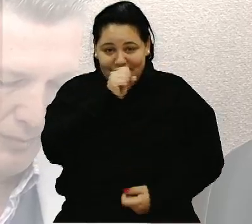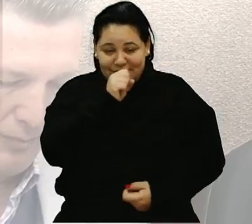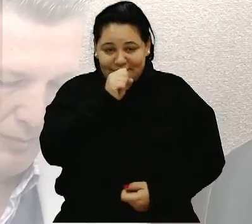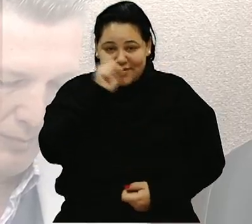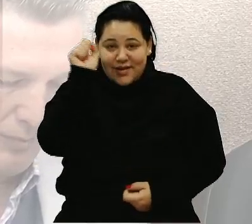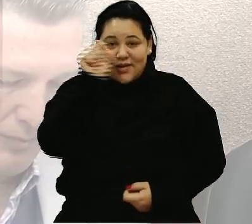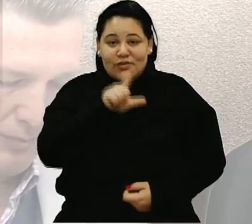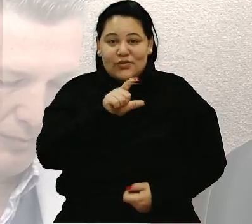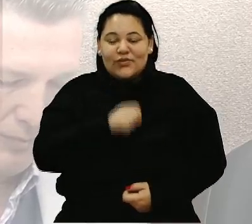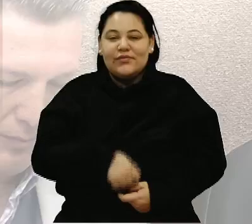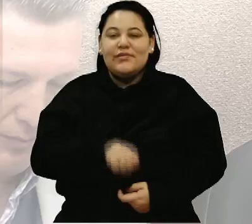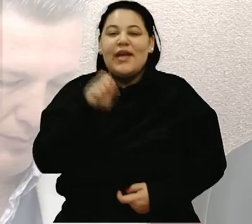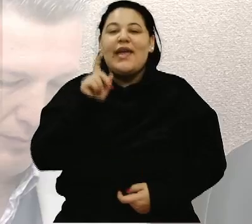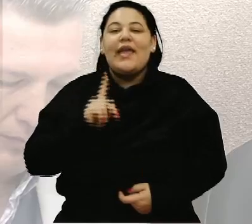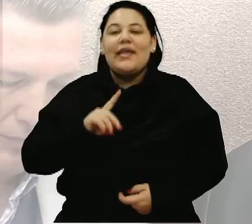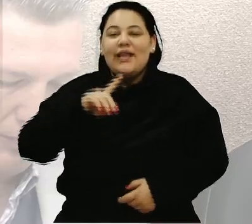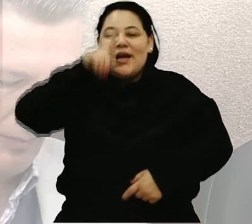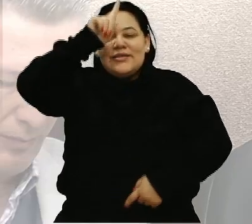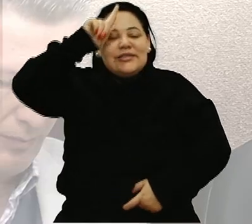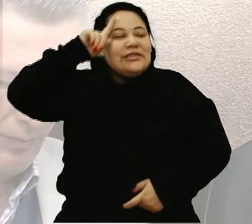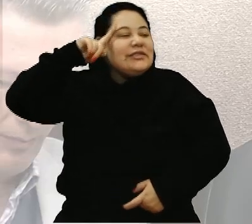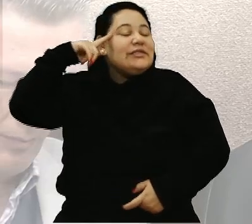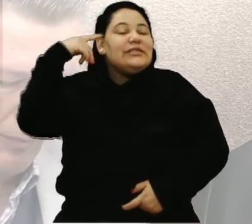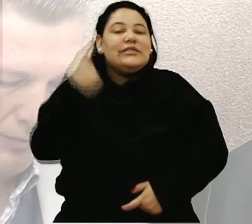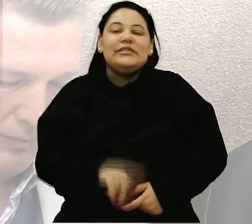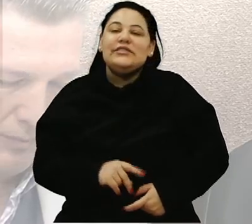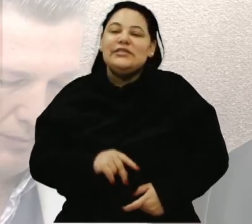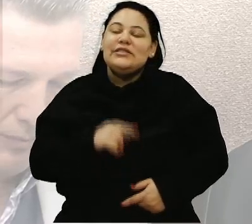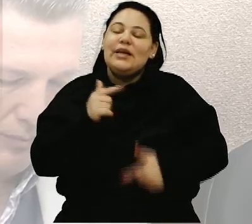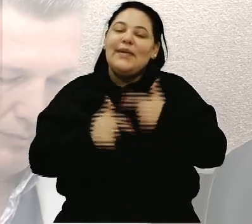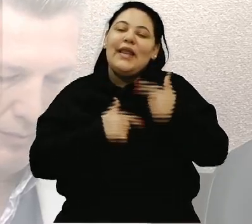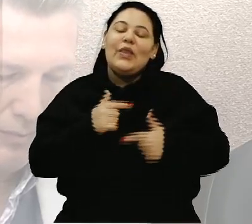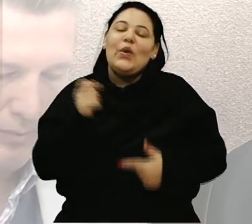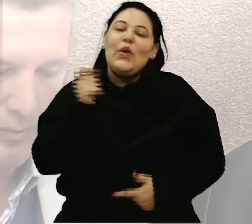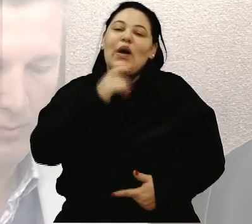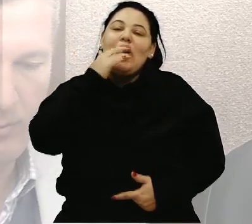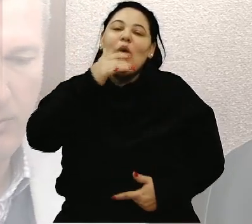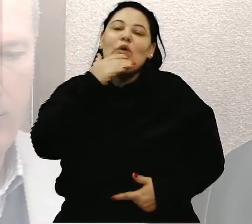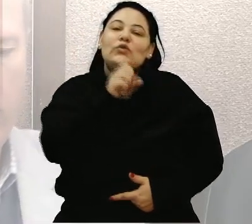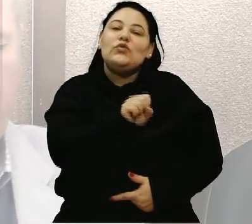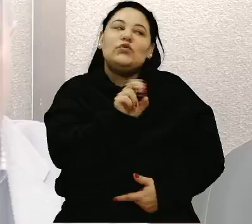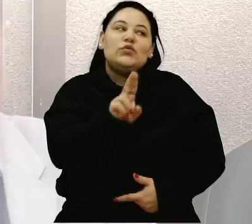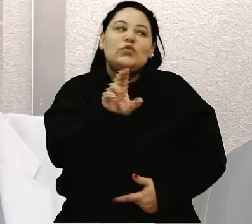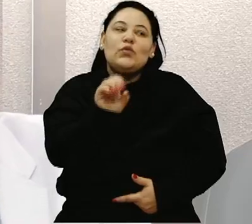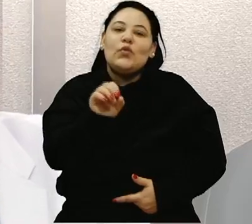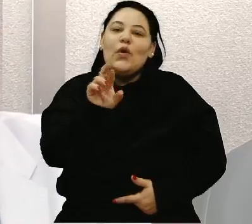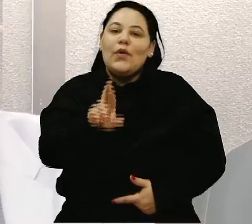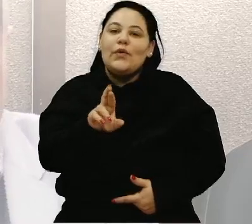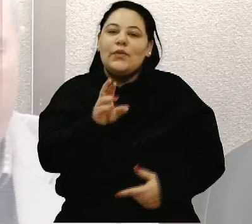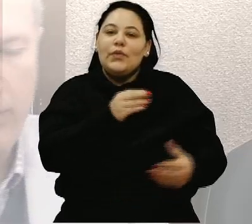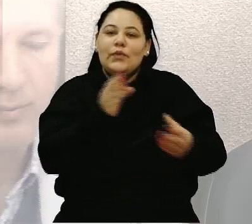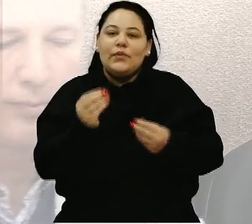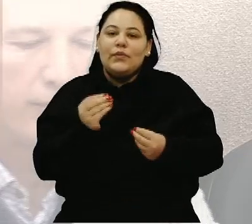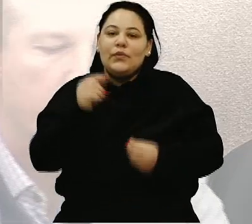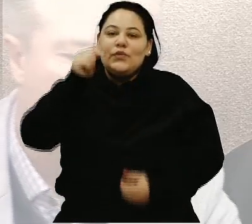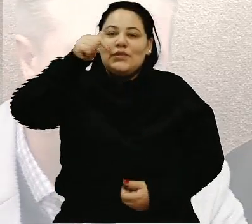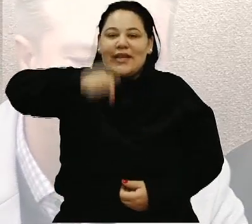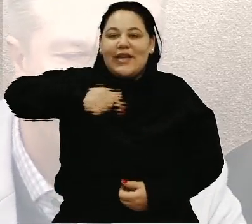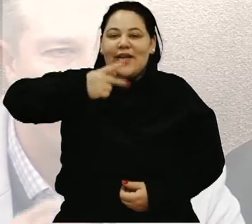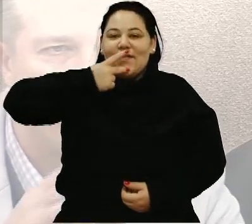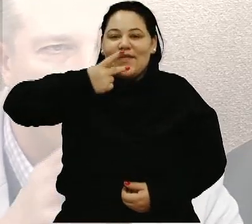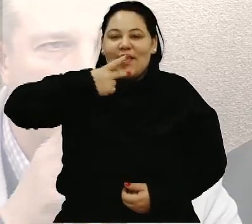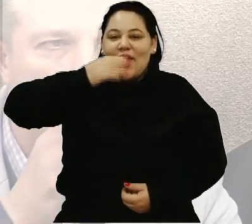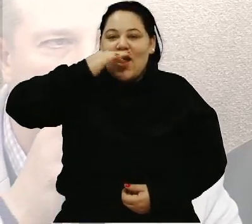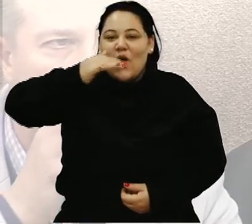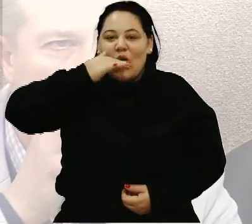Quem está suando, trabalhando? Qual a cor do suor? E muitos aqui falam da cor vermelha,